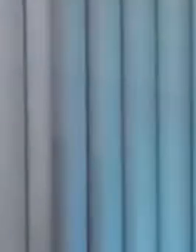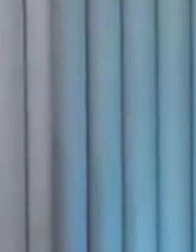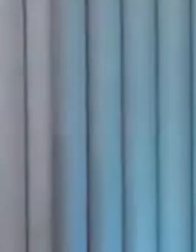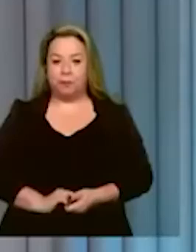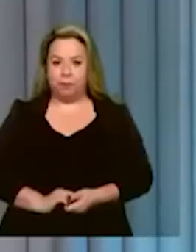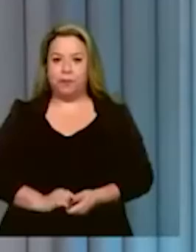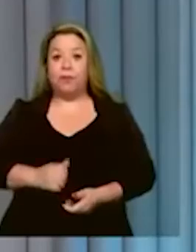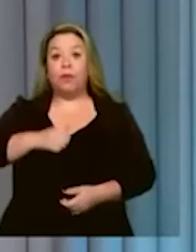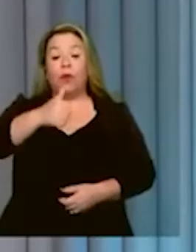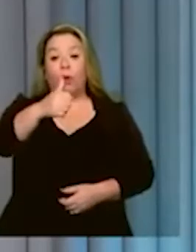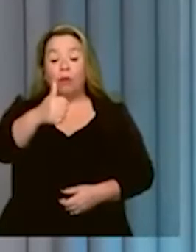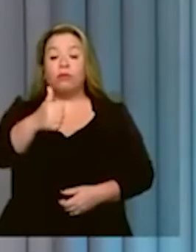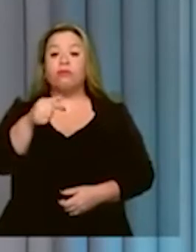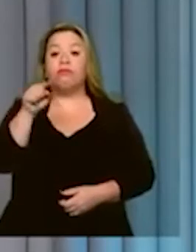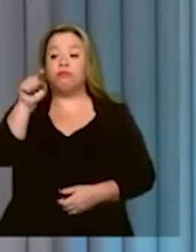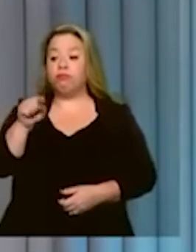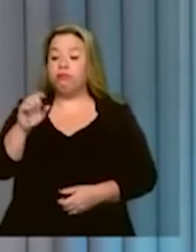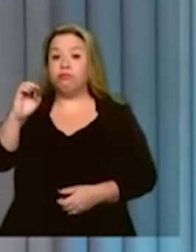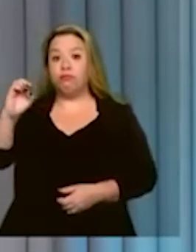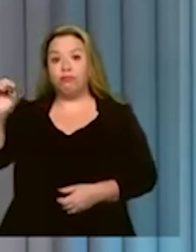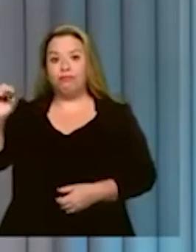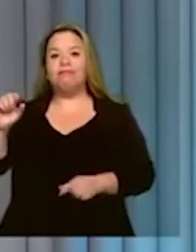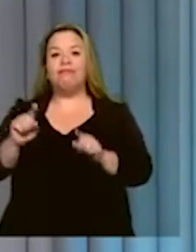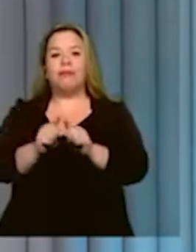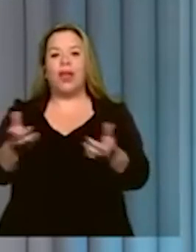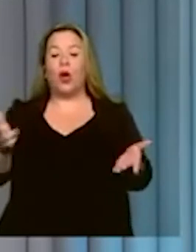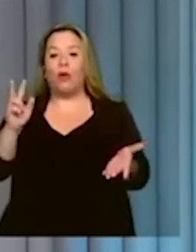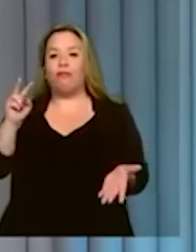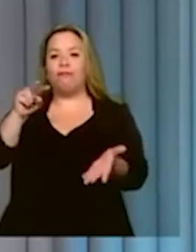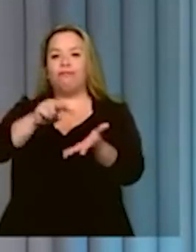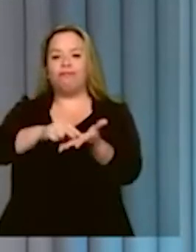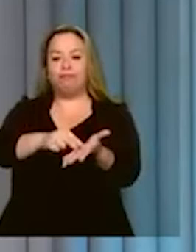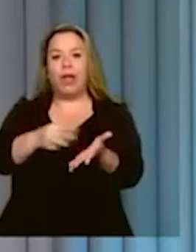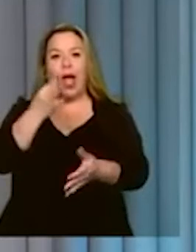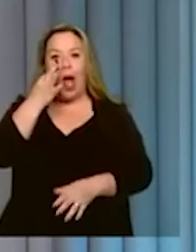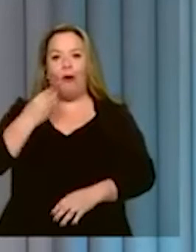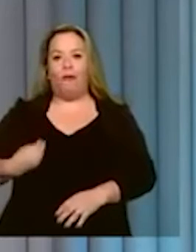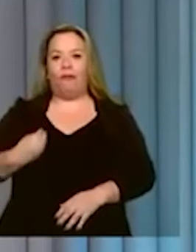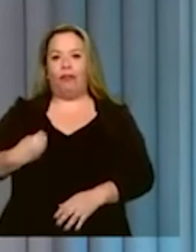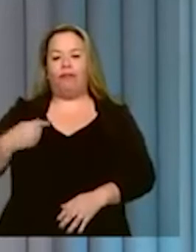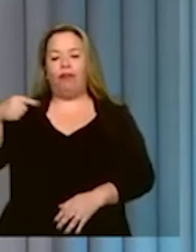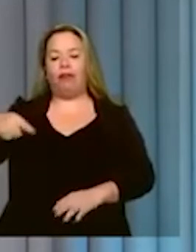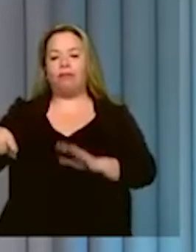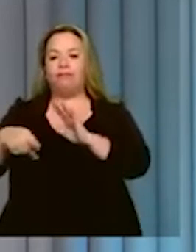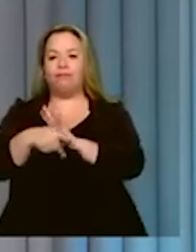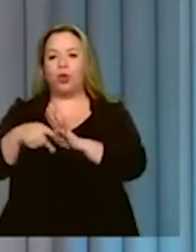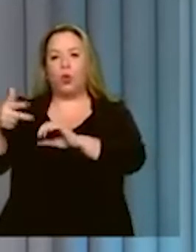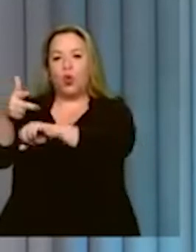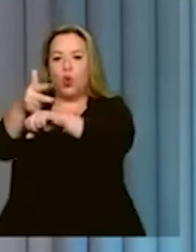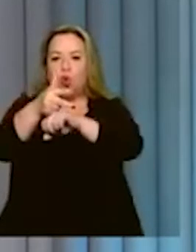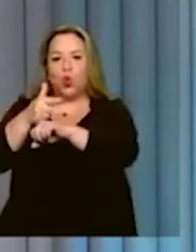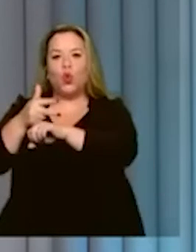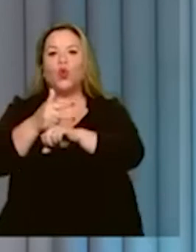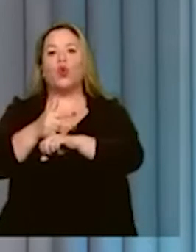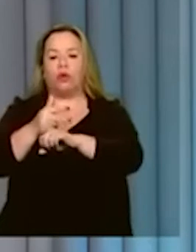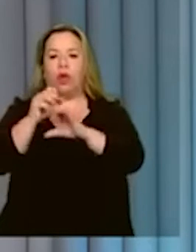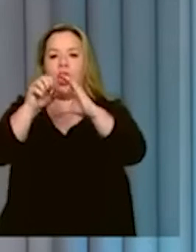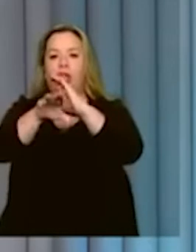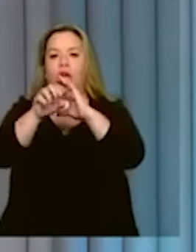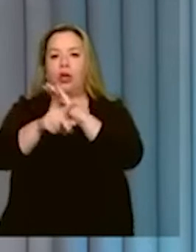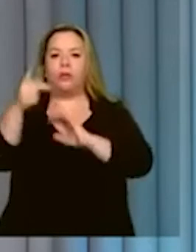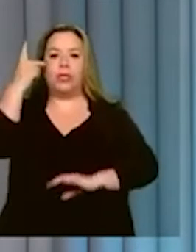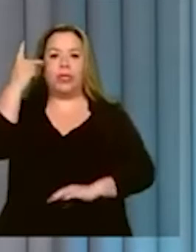11 horas agora, voltamos ao vivo aqui do estúdio da TV Globo em São Paulo. Quero agradecer muito a sua companhia, a sua